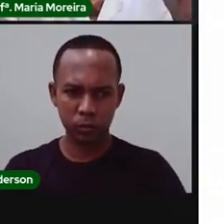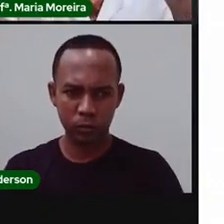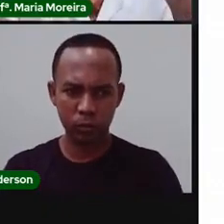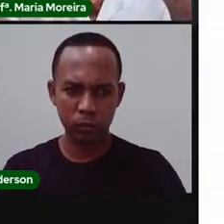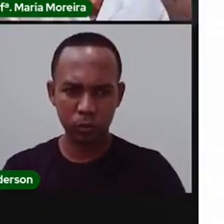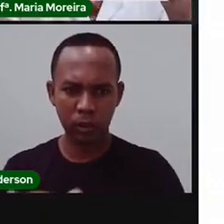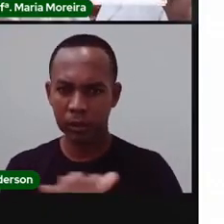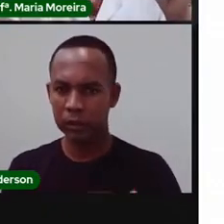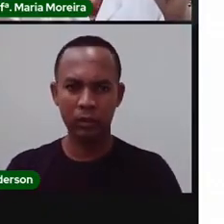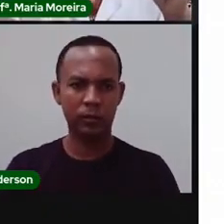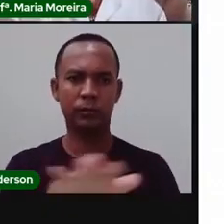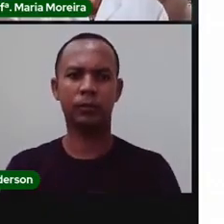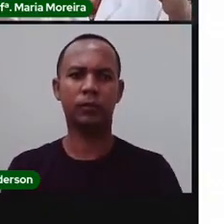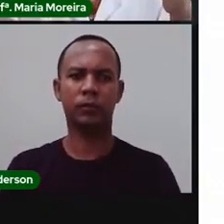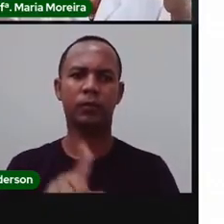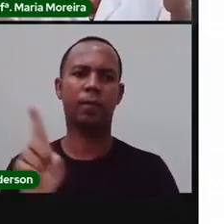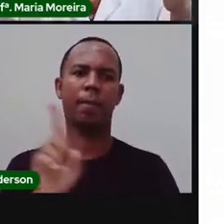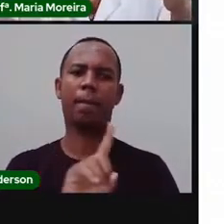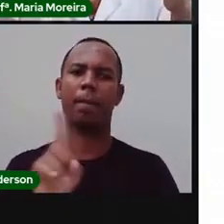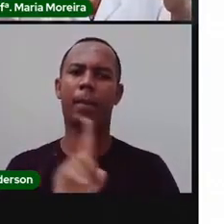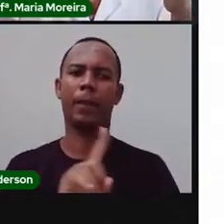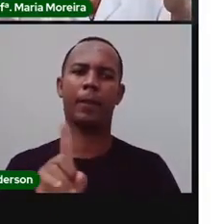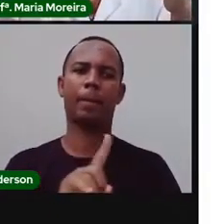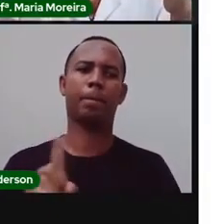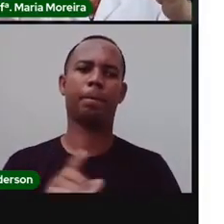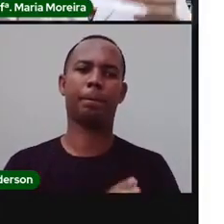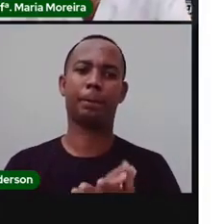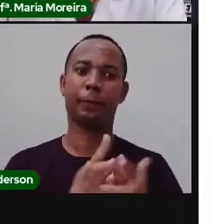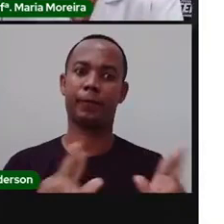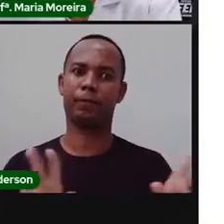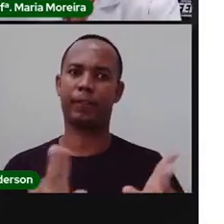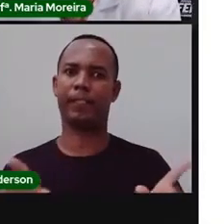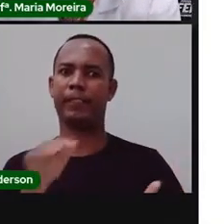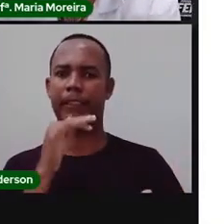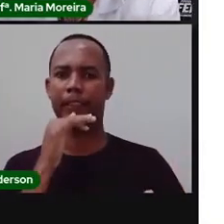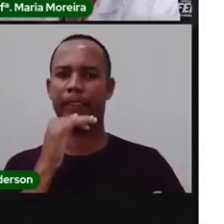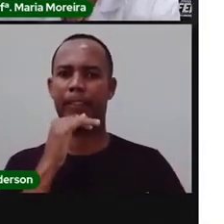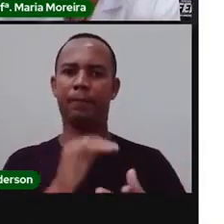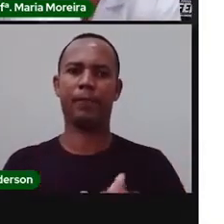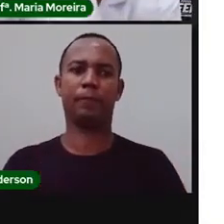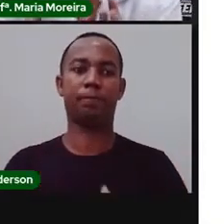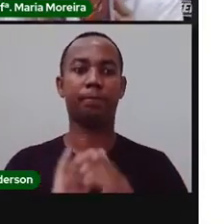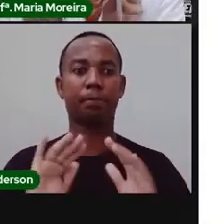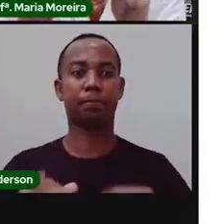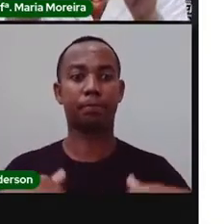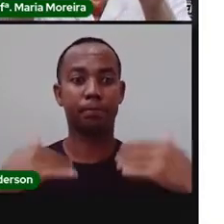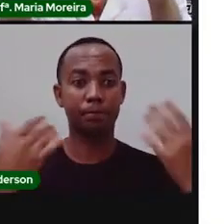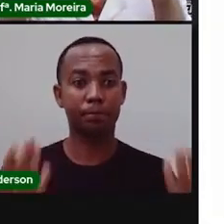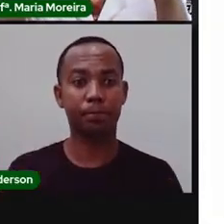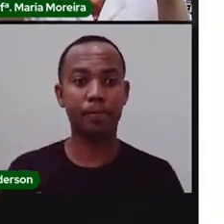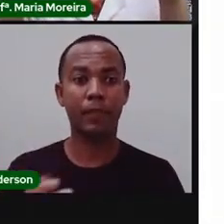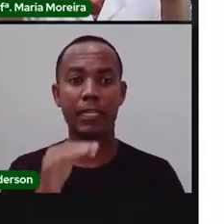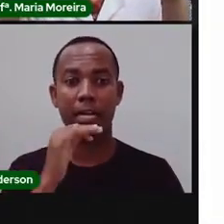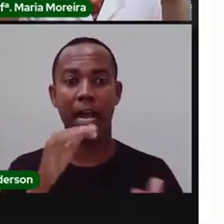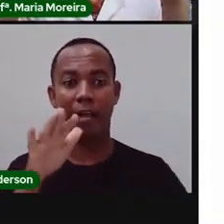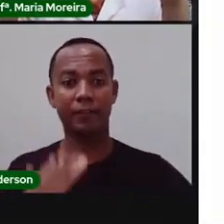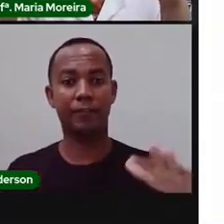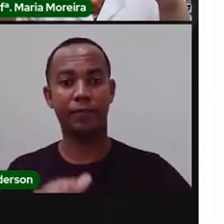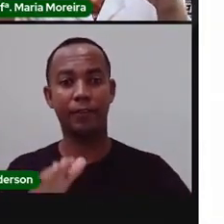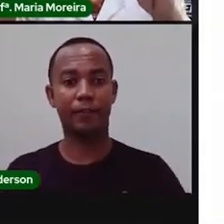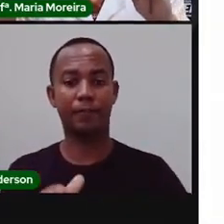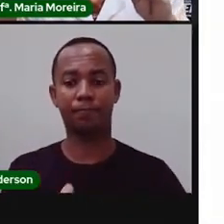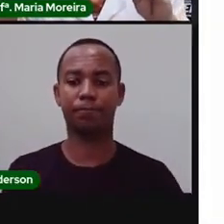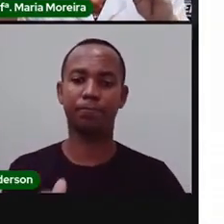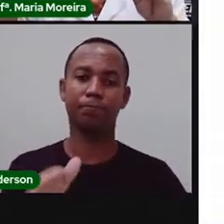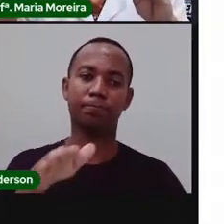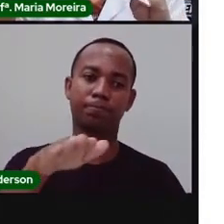gente. Retinho. Tá vendo? A Pró trouxe essa página aqui para mostrar para vocês. Então, quando ele não é plano, ele tem o quê? Uma curva,